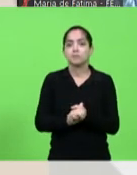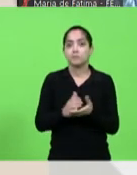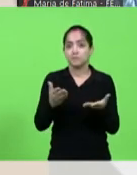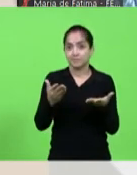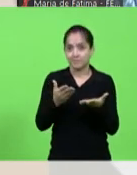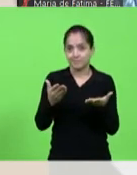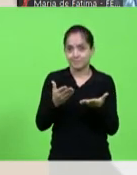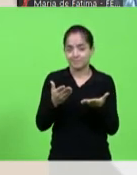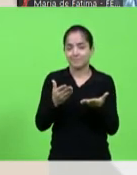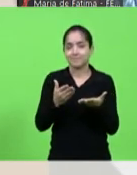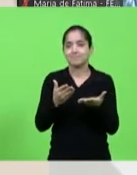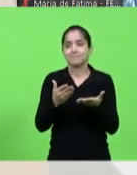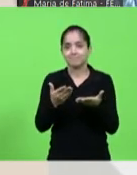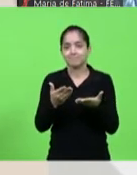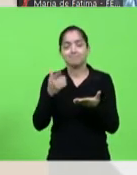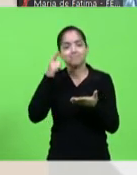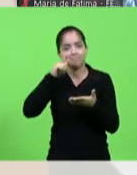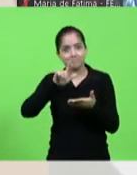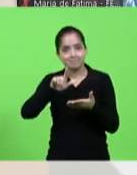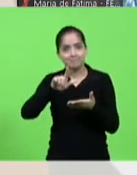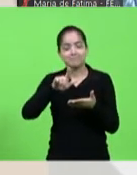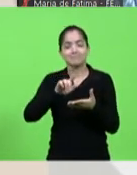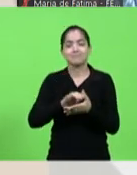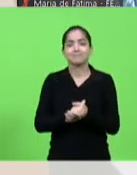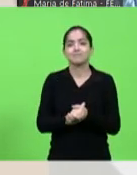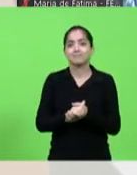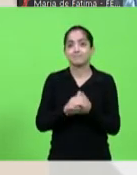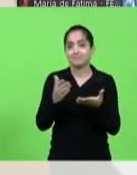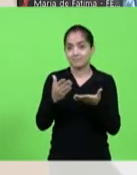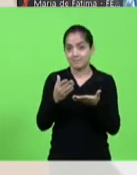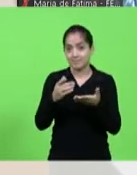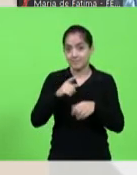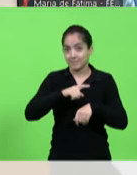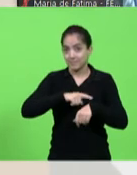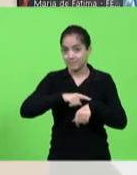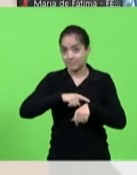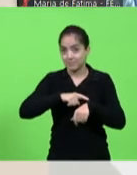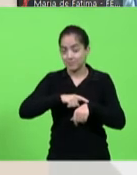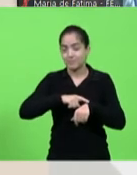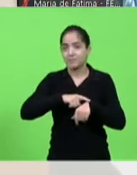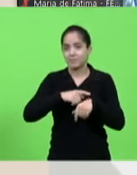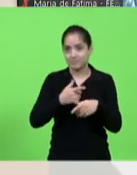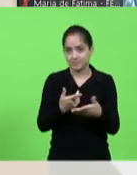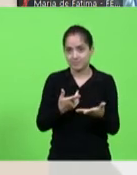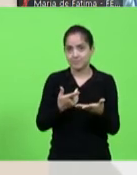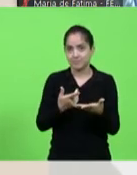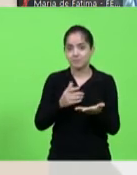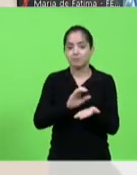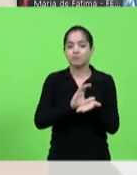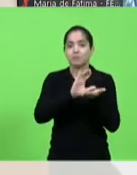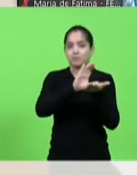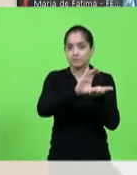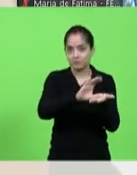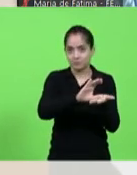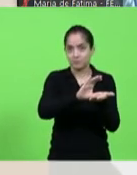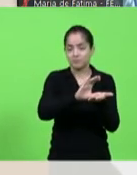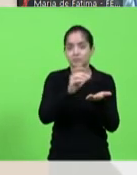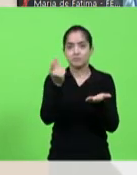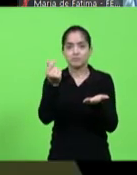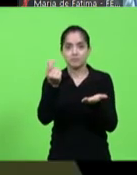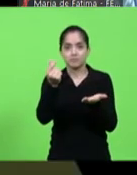plena pandemia, nós conseguimos. E, inclusive, naquele momento, nós conseguimos um aporte de recursos para o